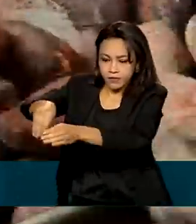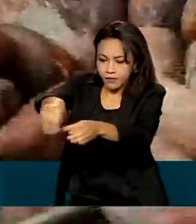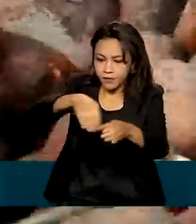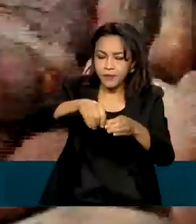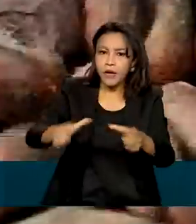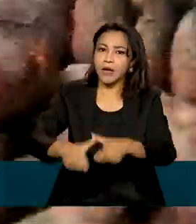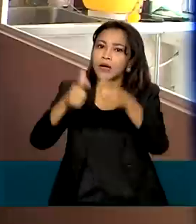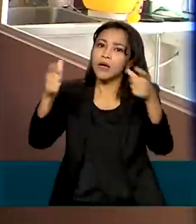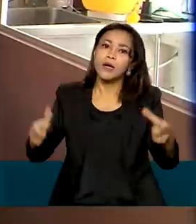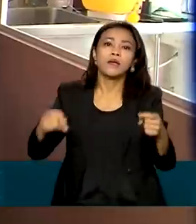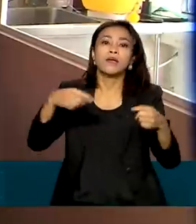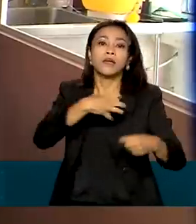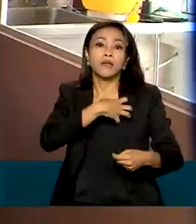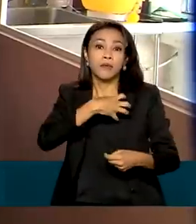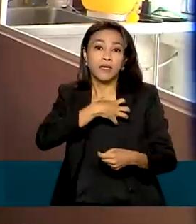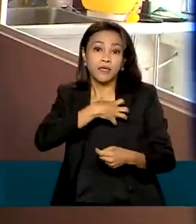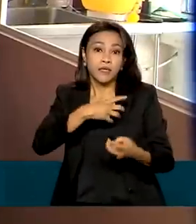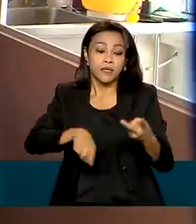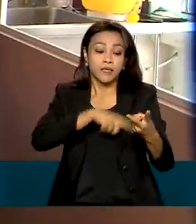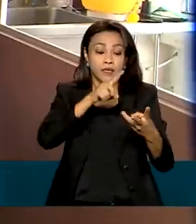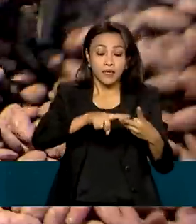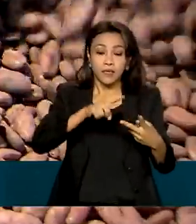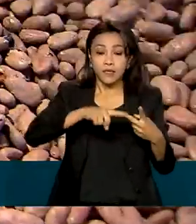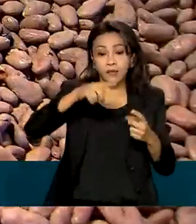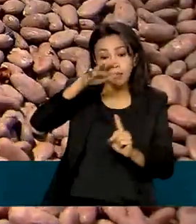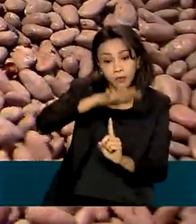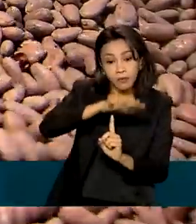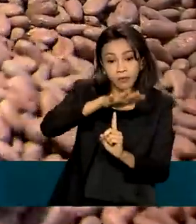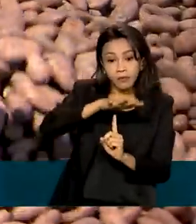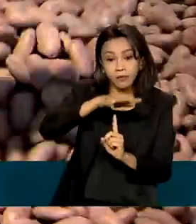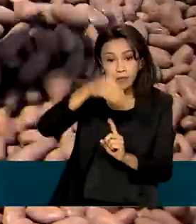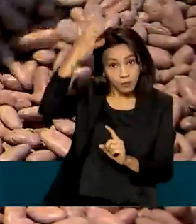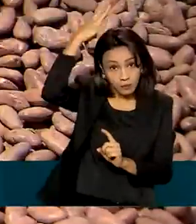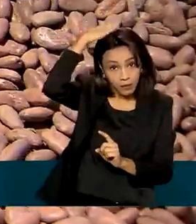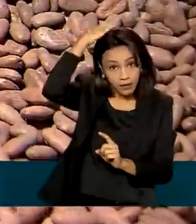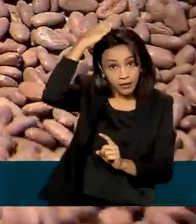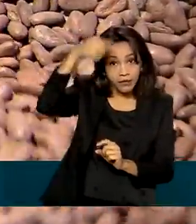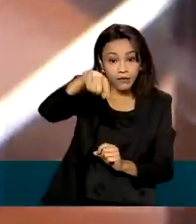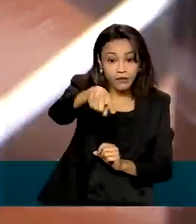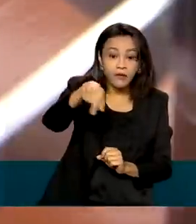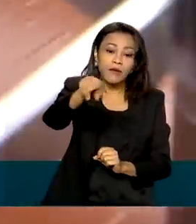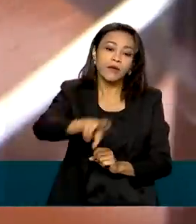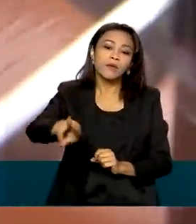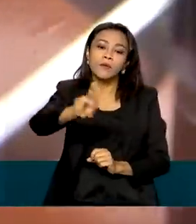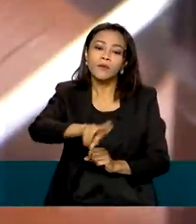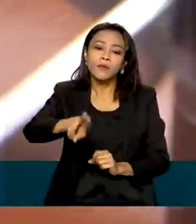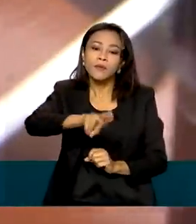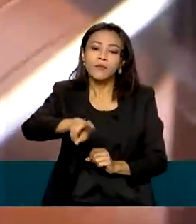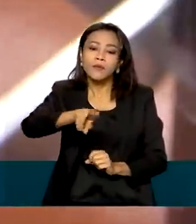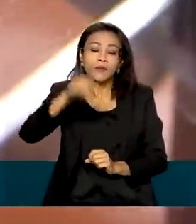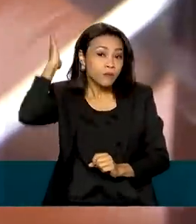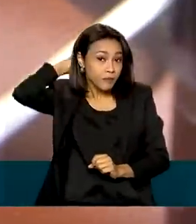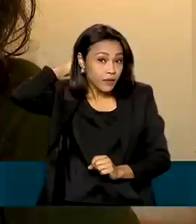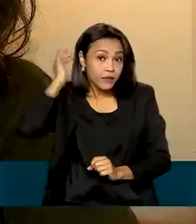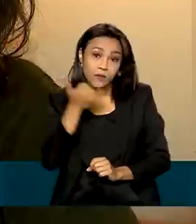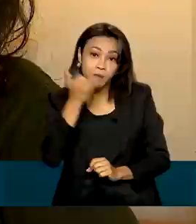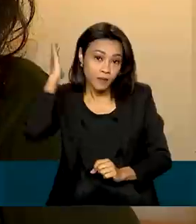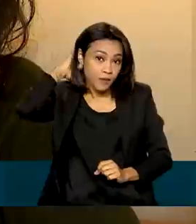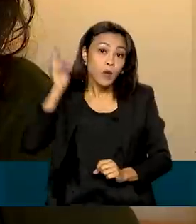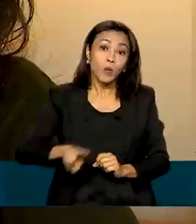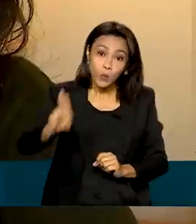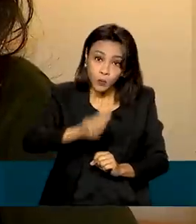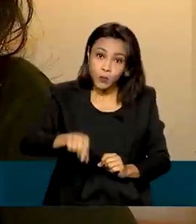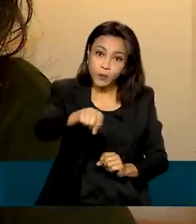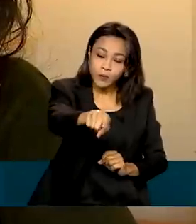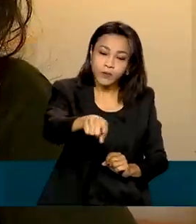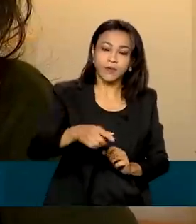na Bahia e no Pará. Essa fábrica, em Brasília, utiliza cacau fino da Bahia na produção dos chocolates. Mais ou menos